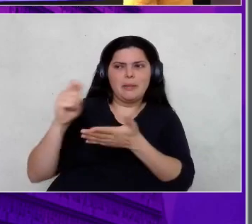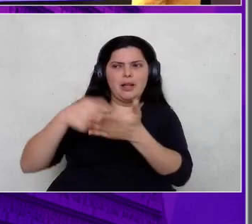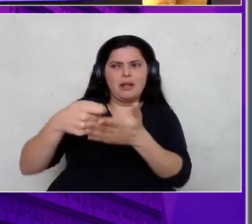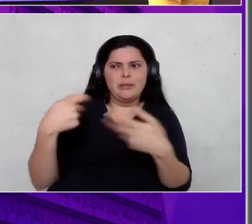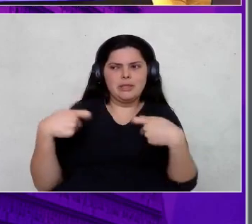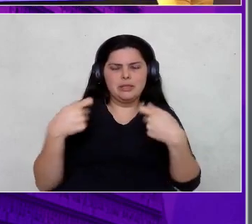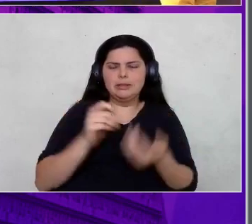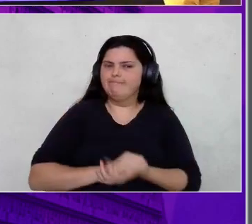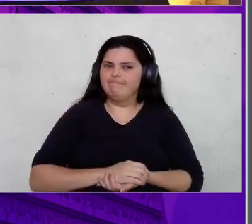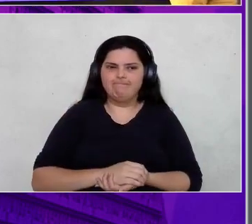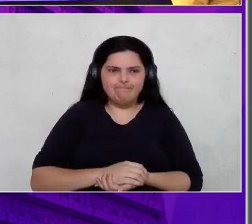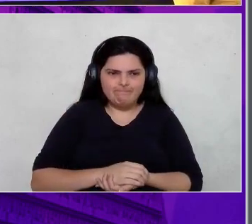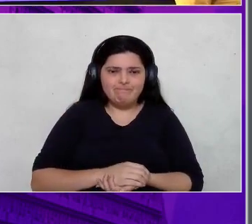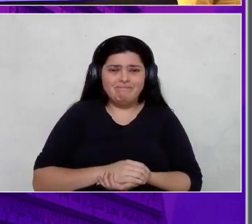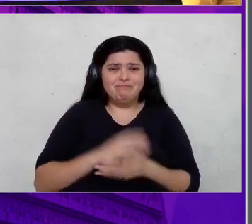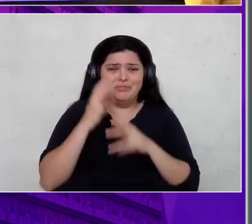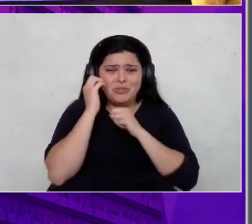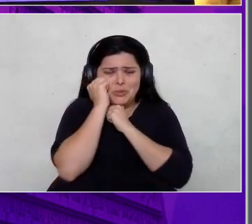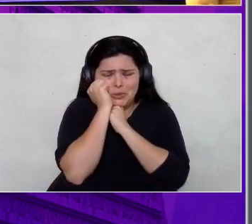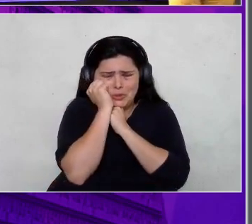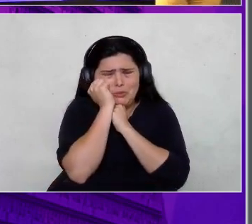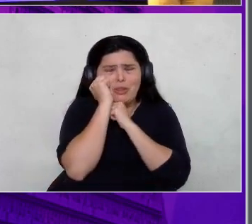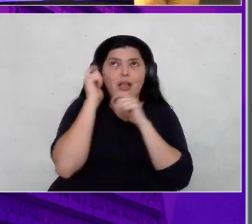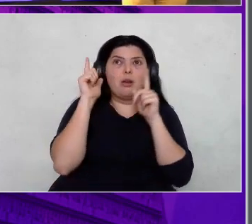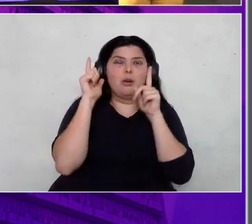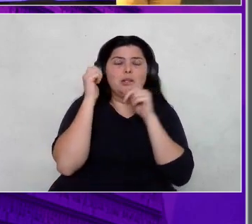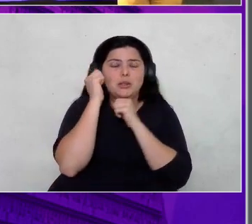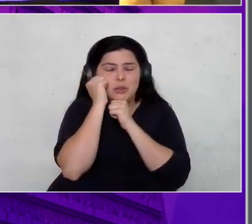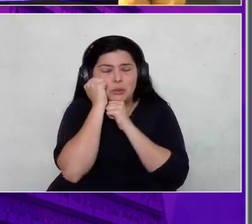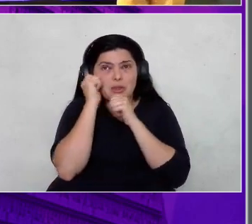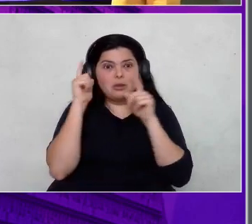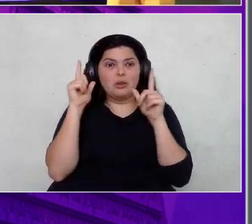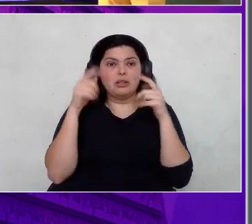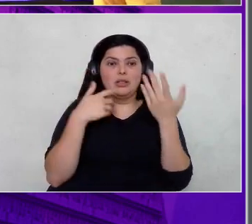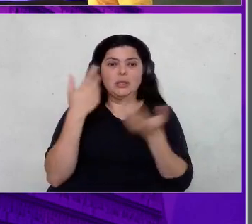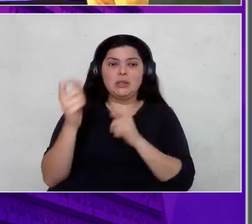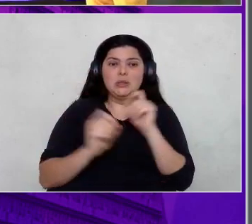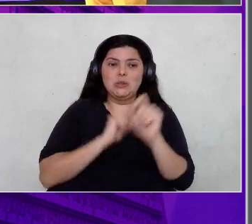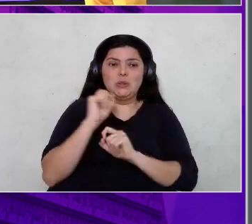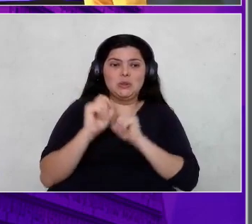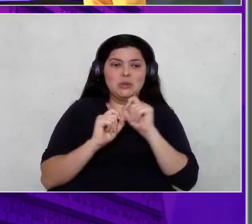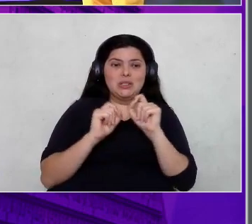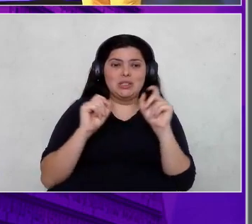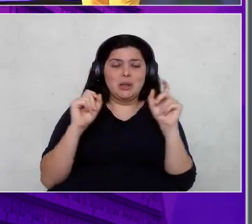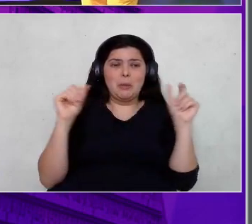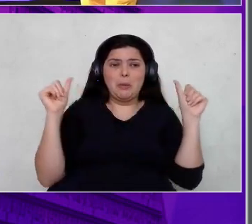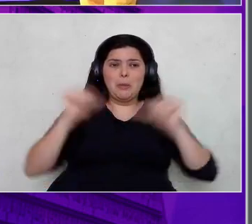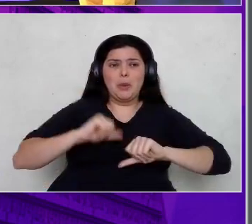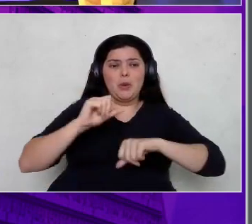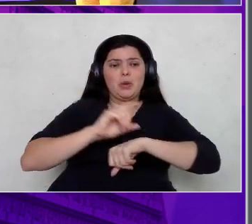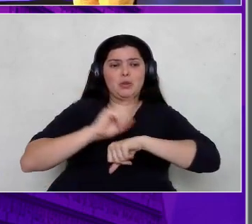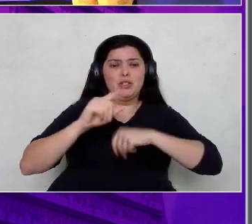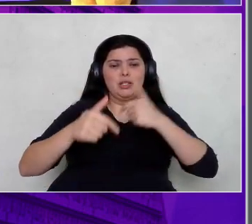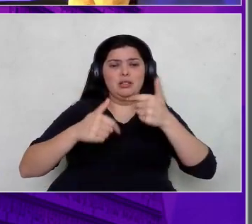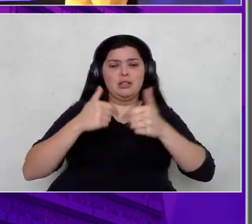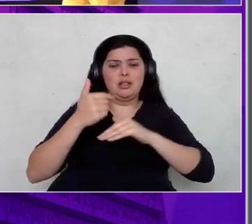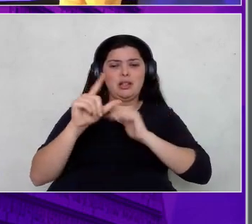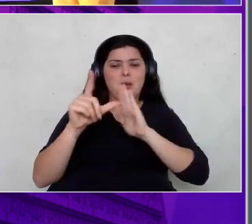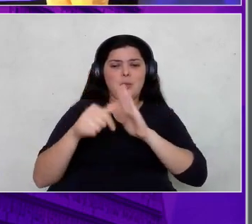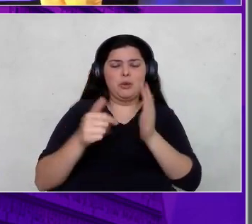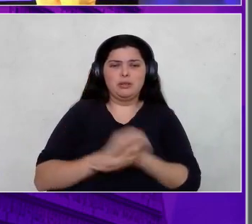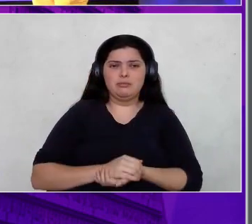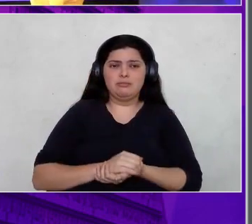começa a dormir mal. E dormir mal destrói o dia seguinte. Então, junta